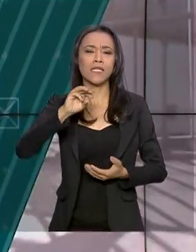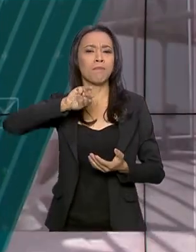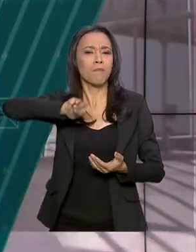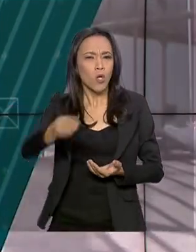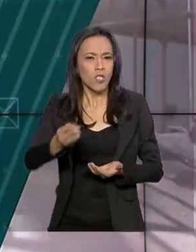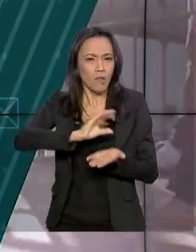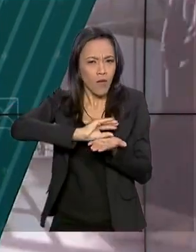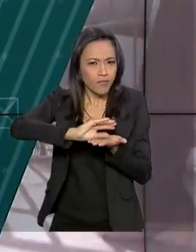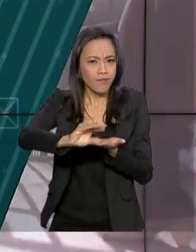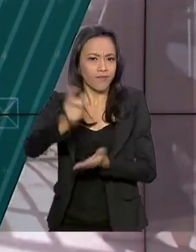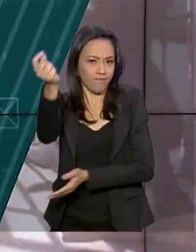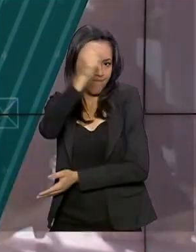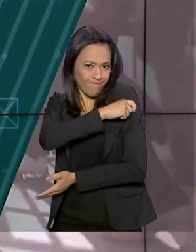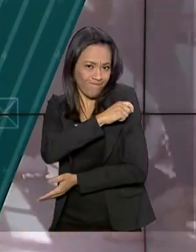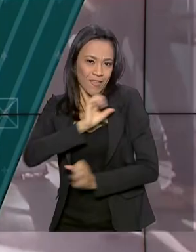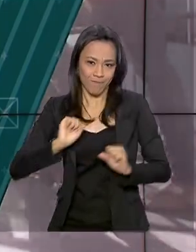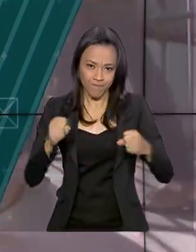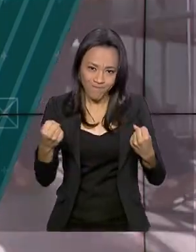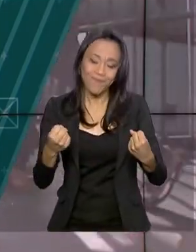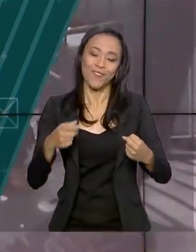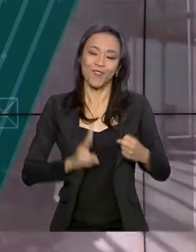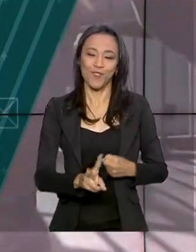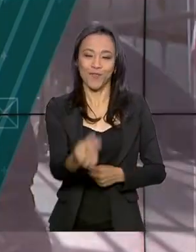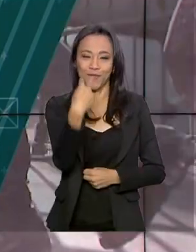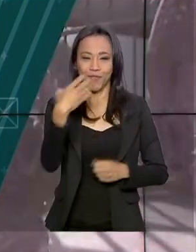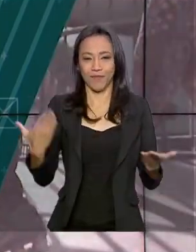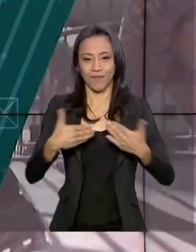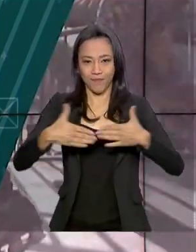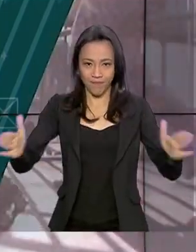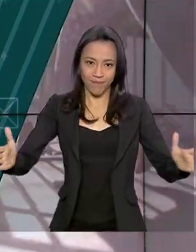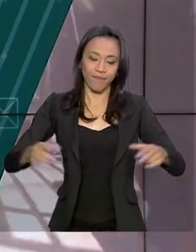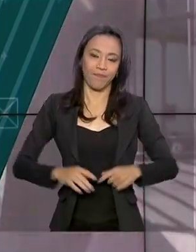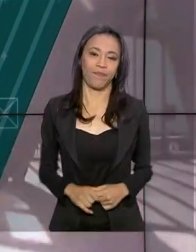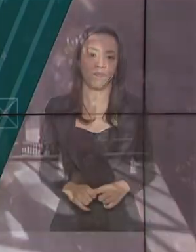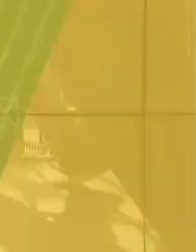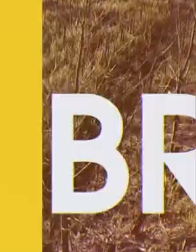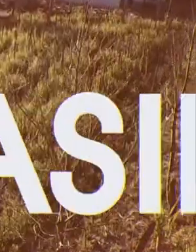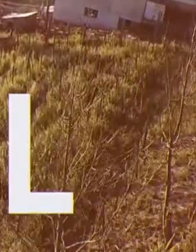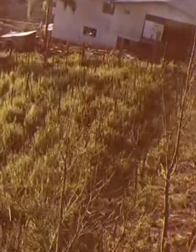reforçar a vacinação. Fique com a gente, o Brasil em Dia já está no ar.